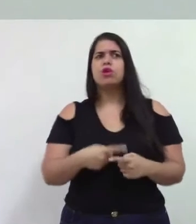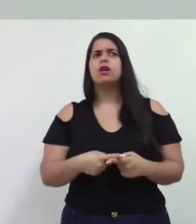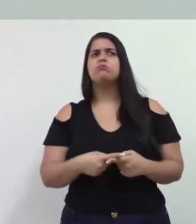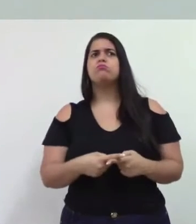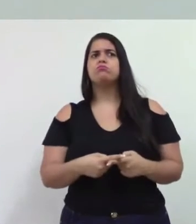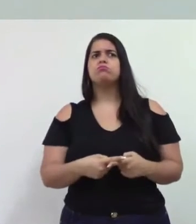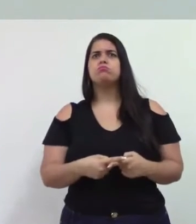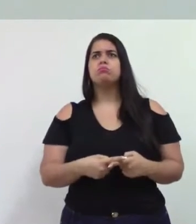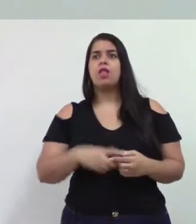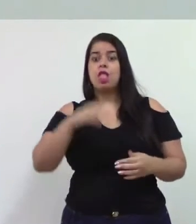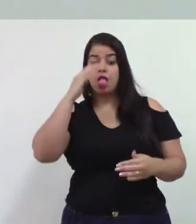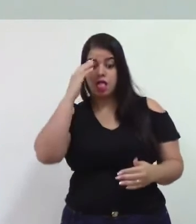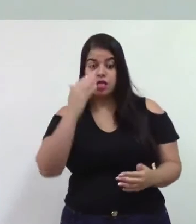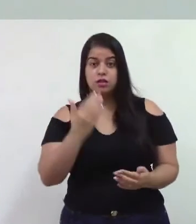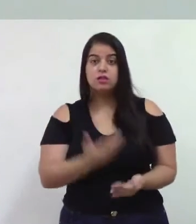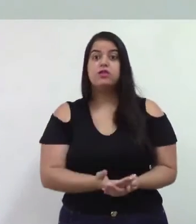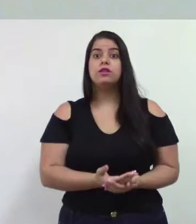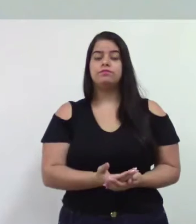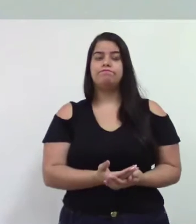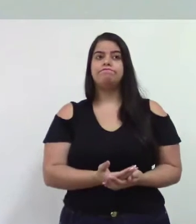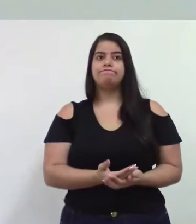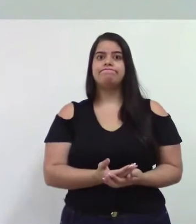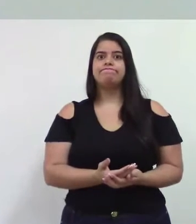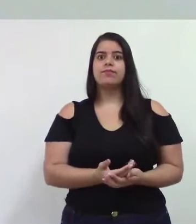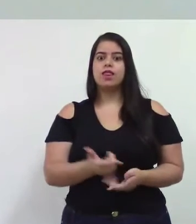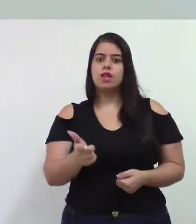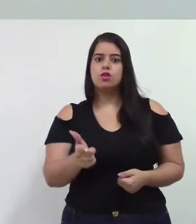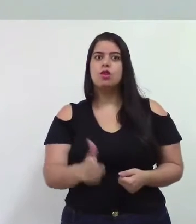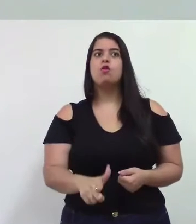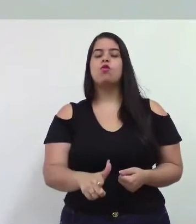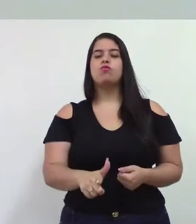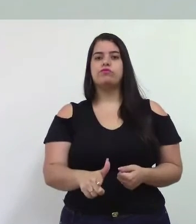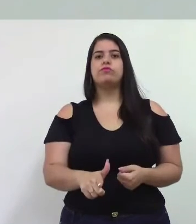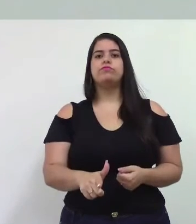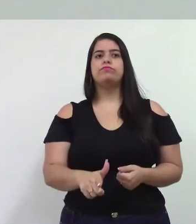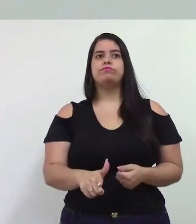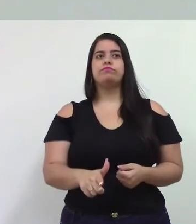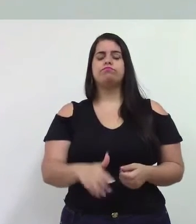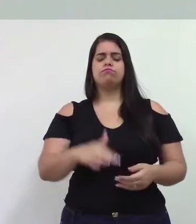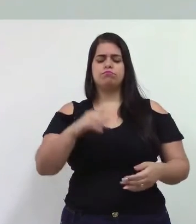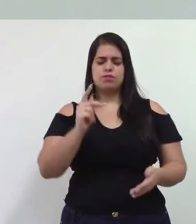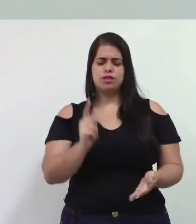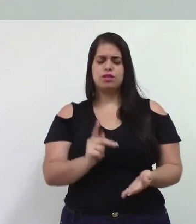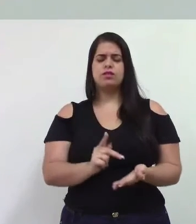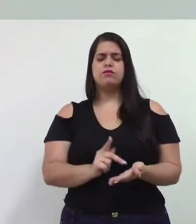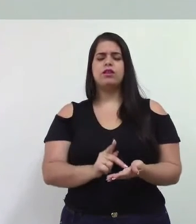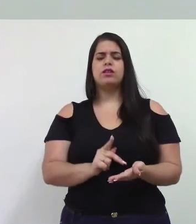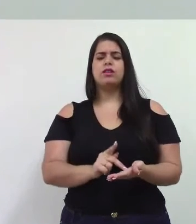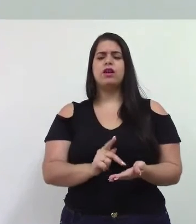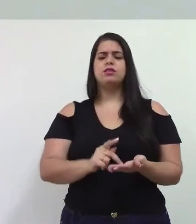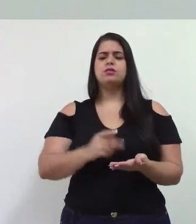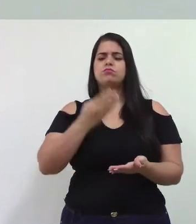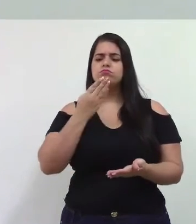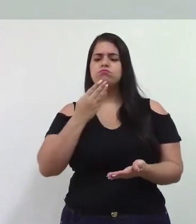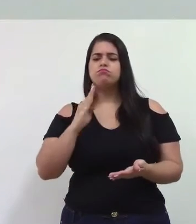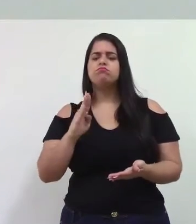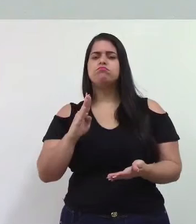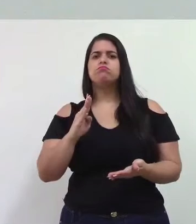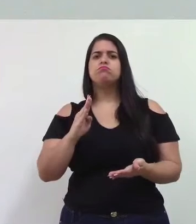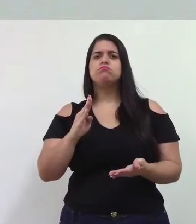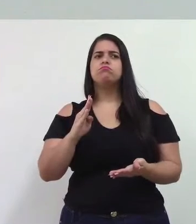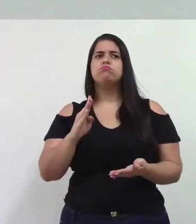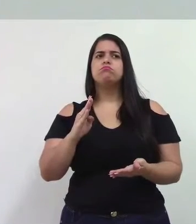por acreditar mais uma vez que ele de verdade ia honrar o compromisso como fez naquele